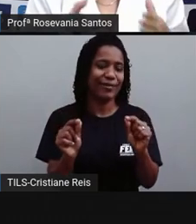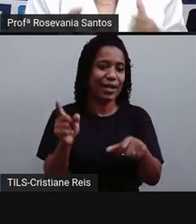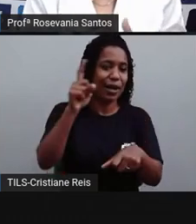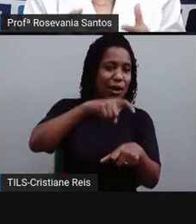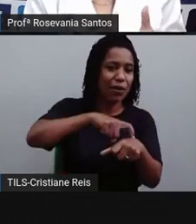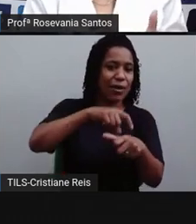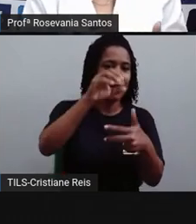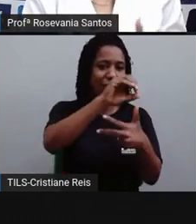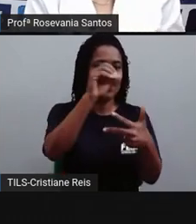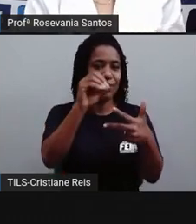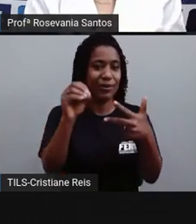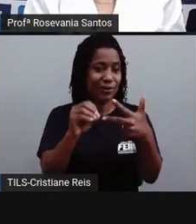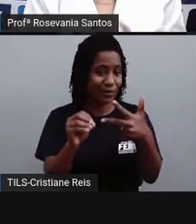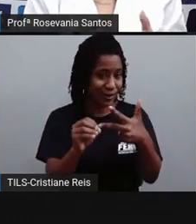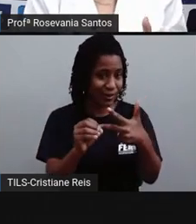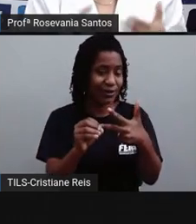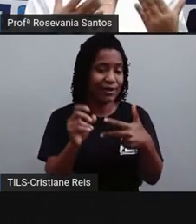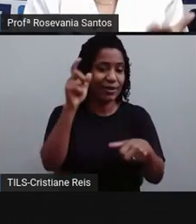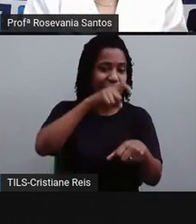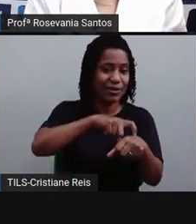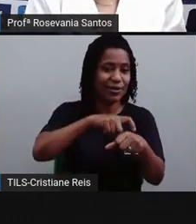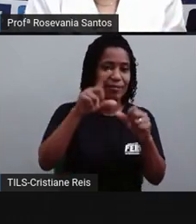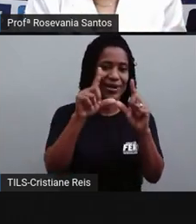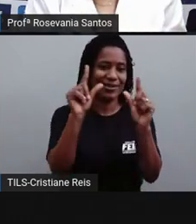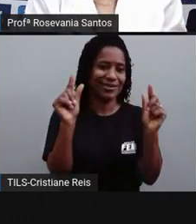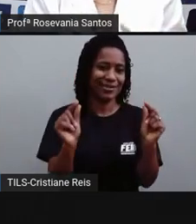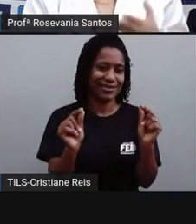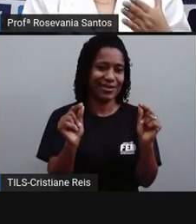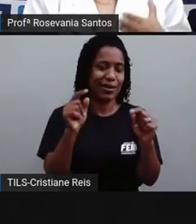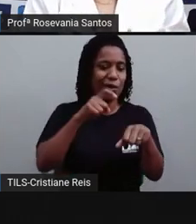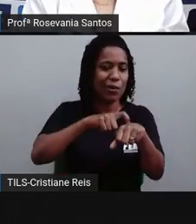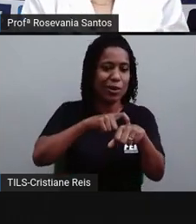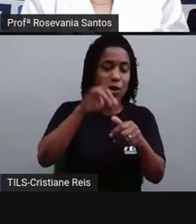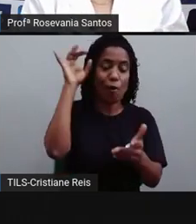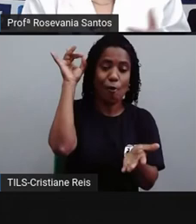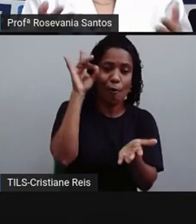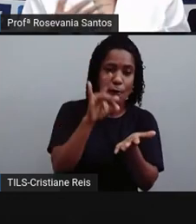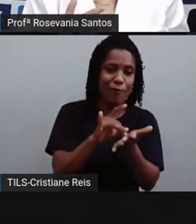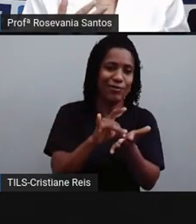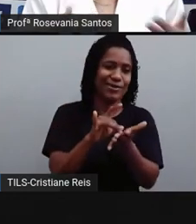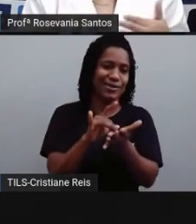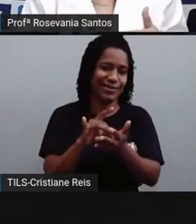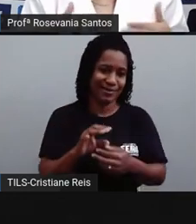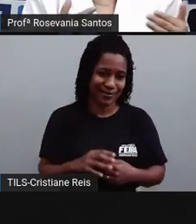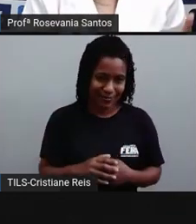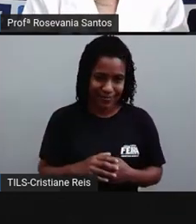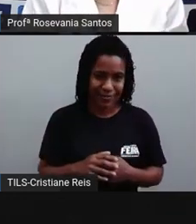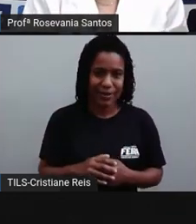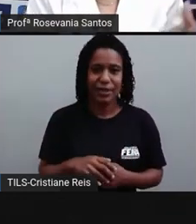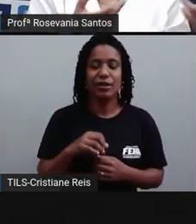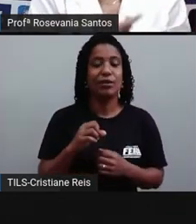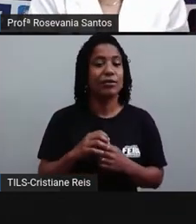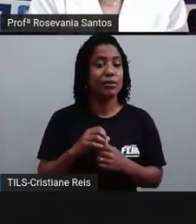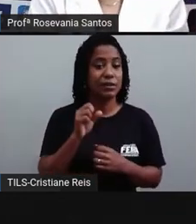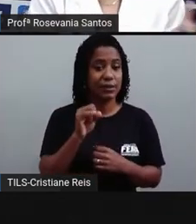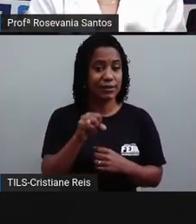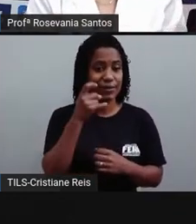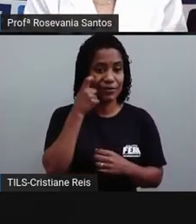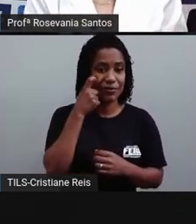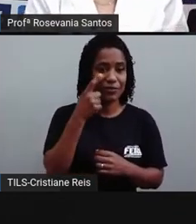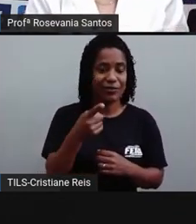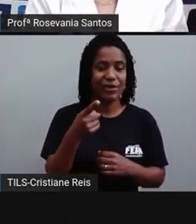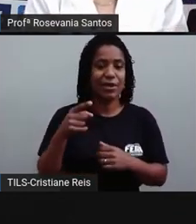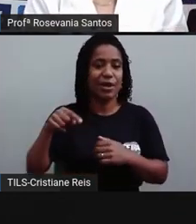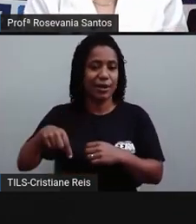é o horário da aplicação com relação à Brasília. E aí, se você for observar o seu horário local,